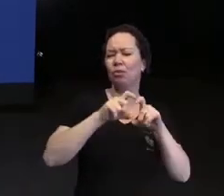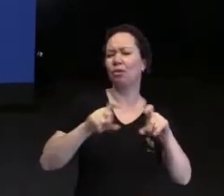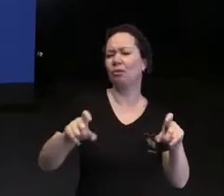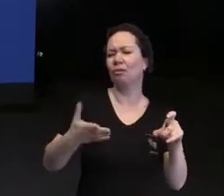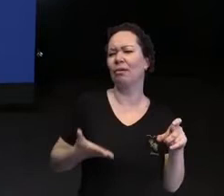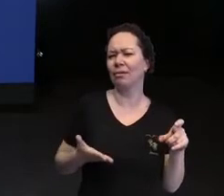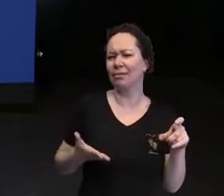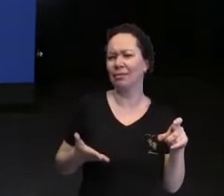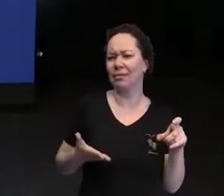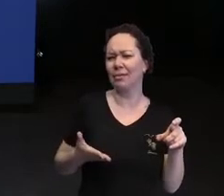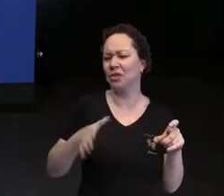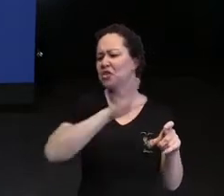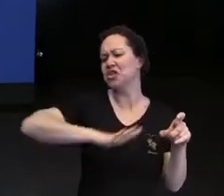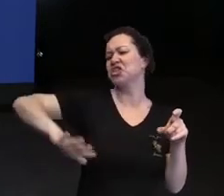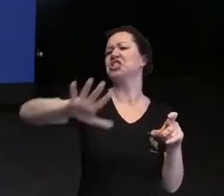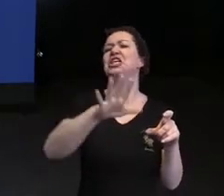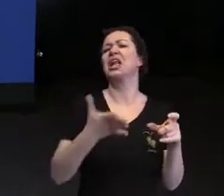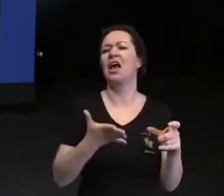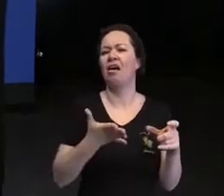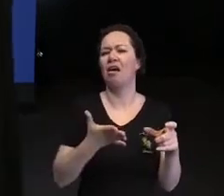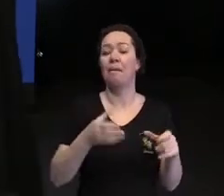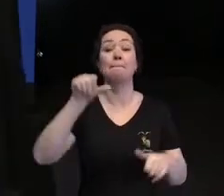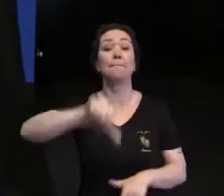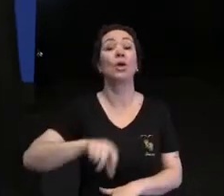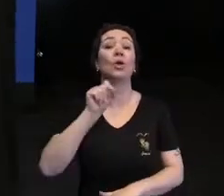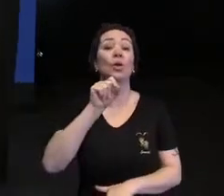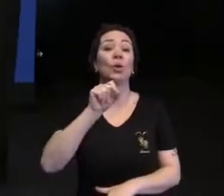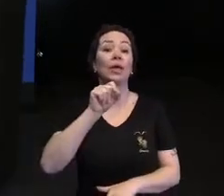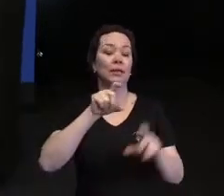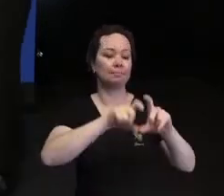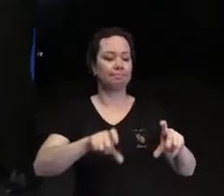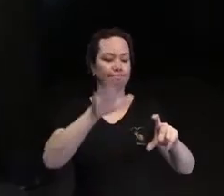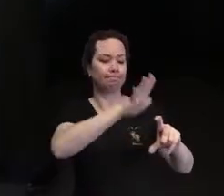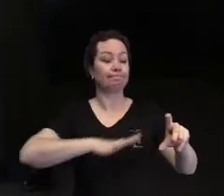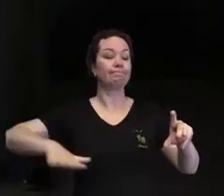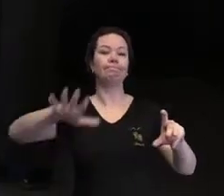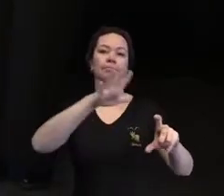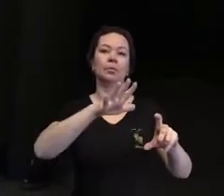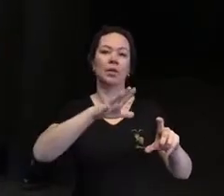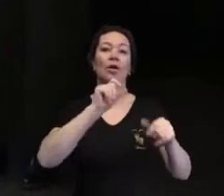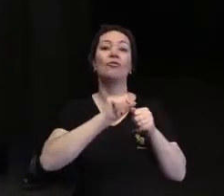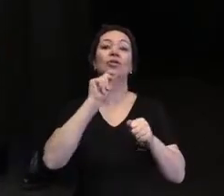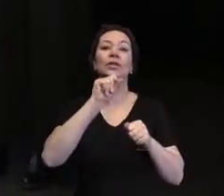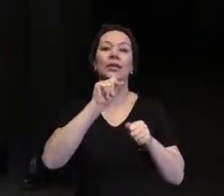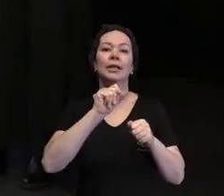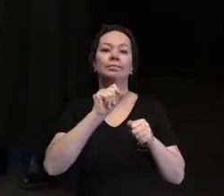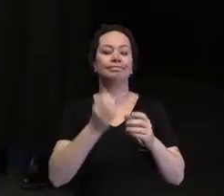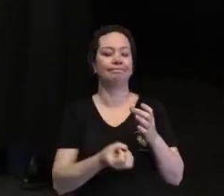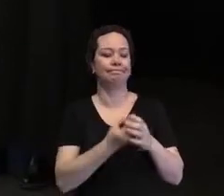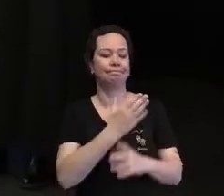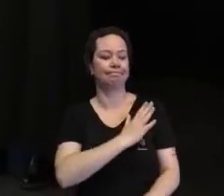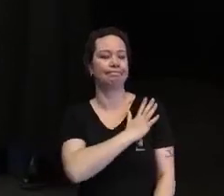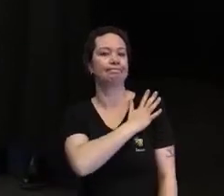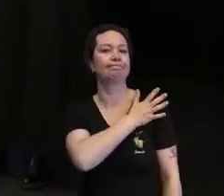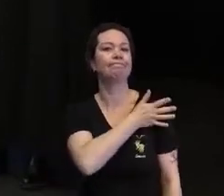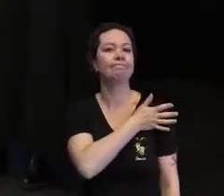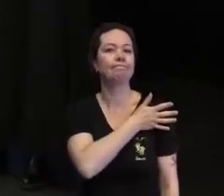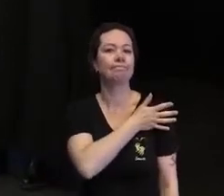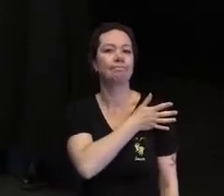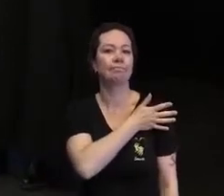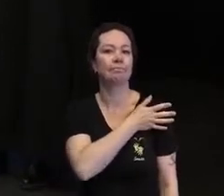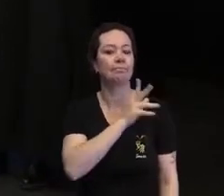E o pior de tudo é que muitos desses estereótipos acabam virando uma ação preconceituosa. E, infelizmente,